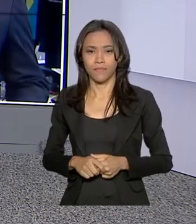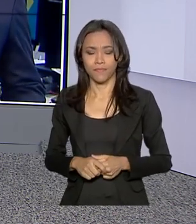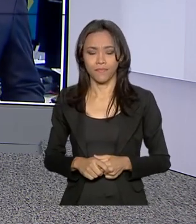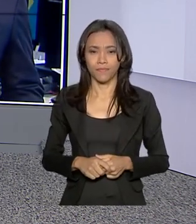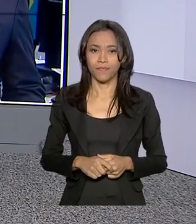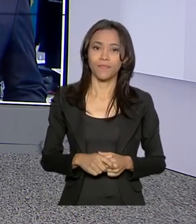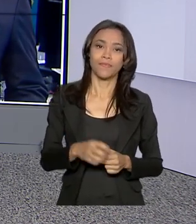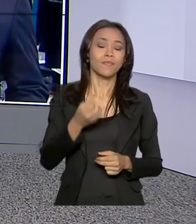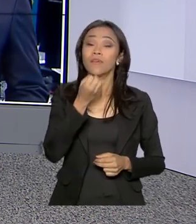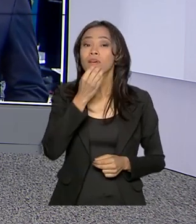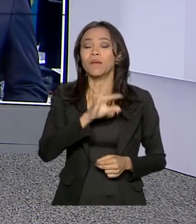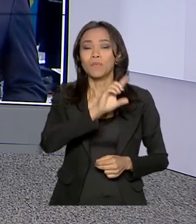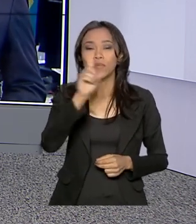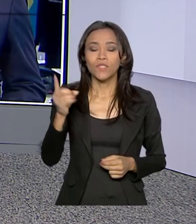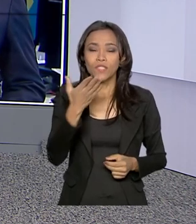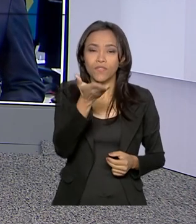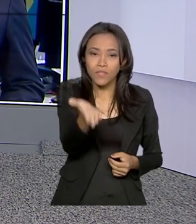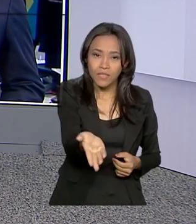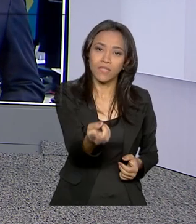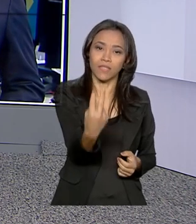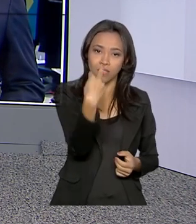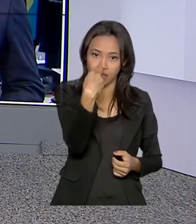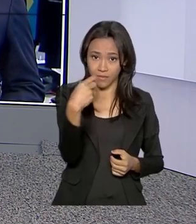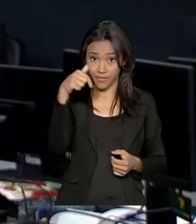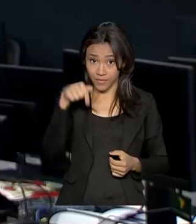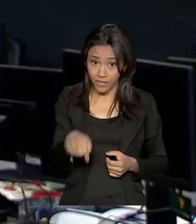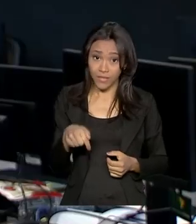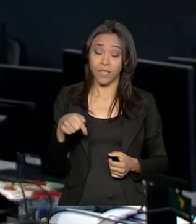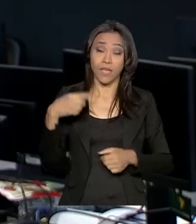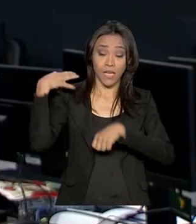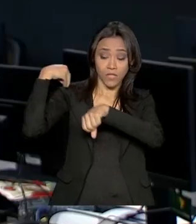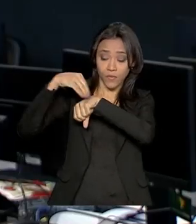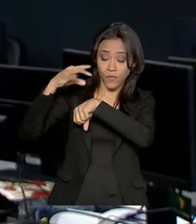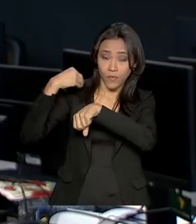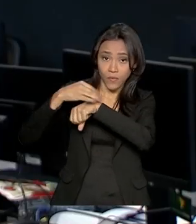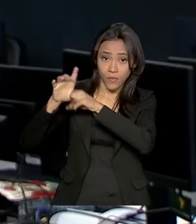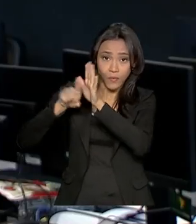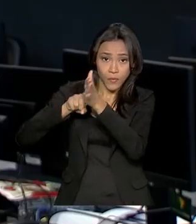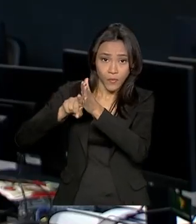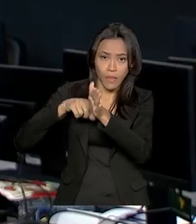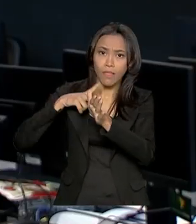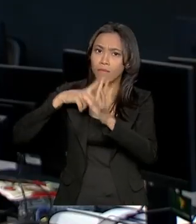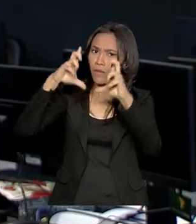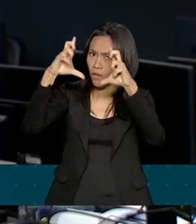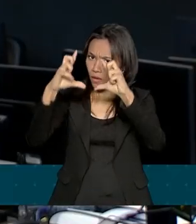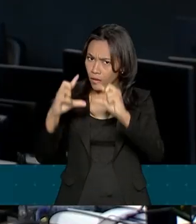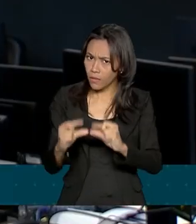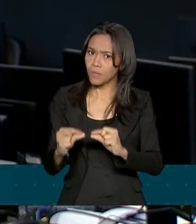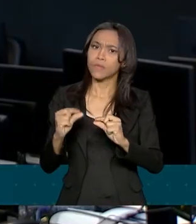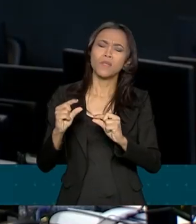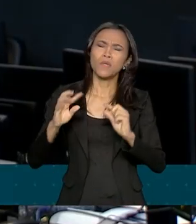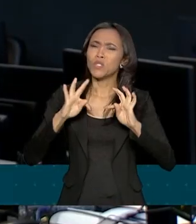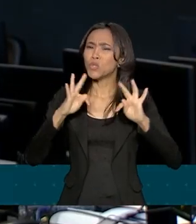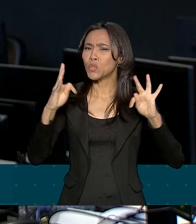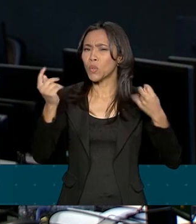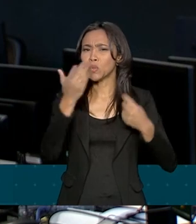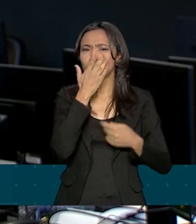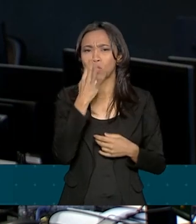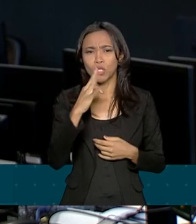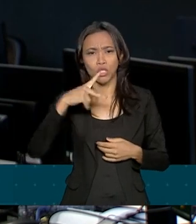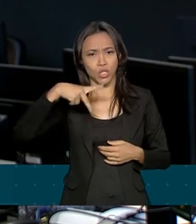Bom dia, Renata. Bom dia a você que acompanha o Brasil em Dia. Os dados mostram redução em todos os tipos de crimes